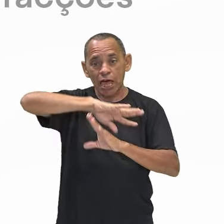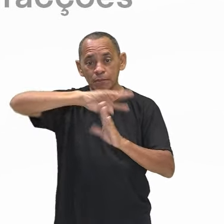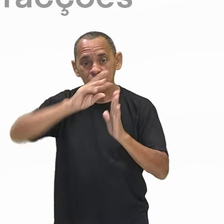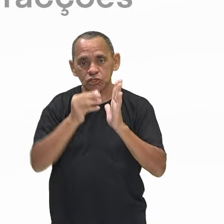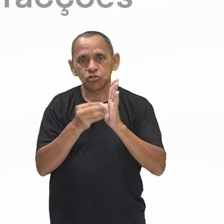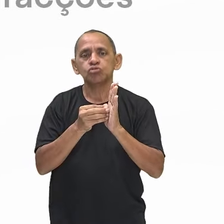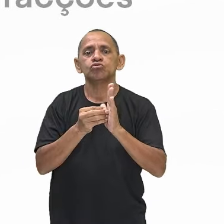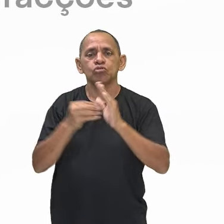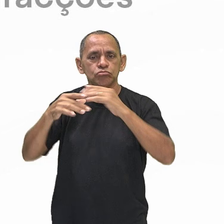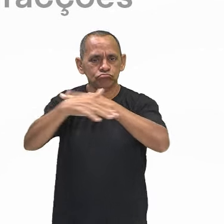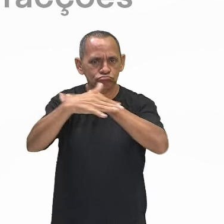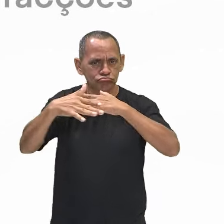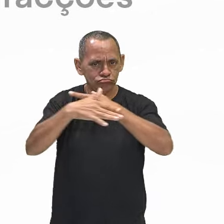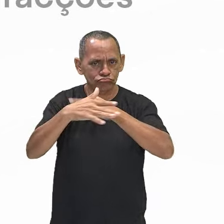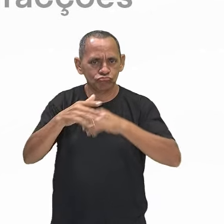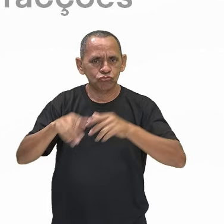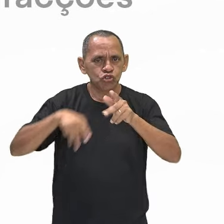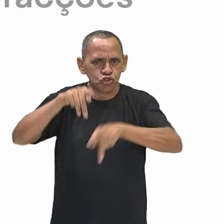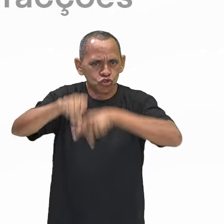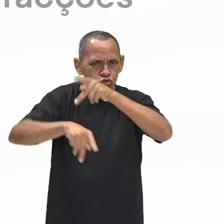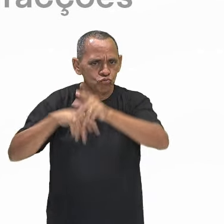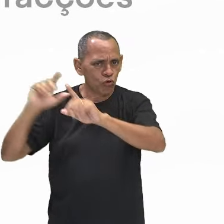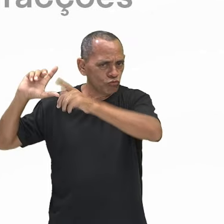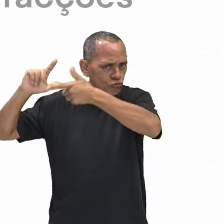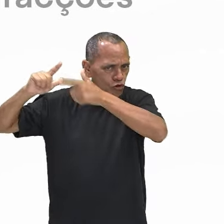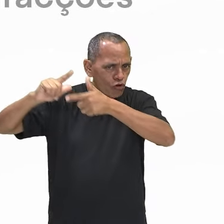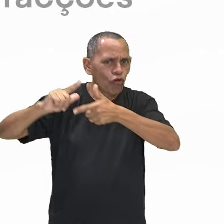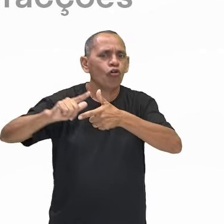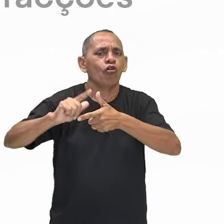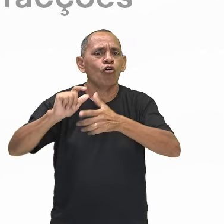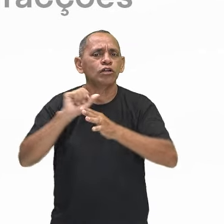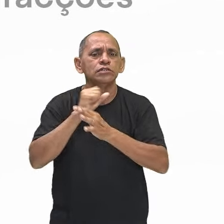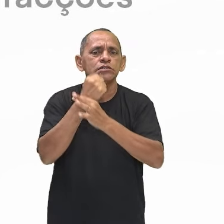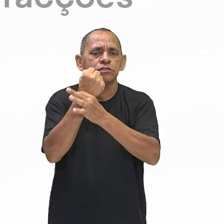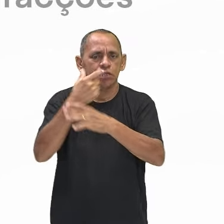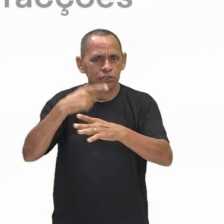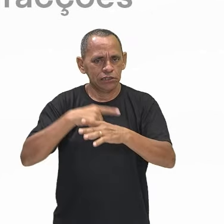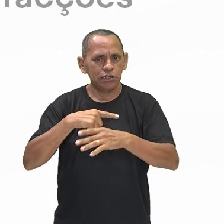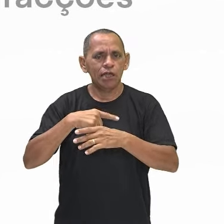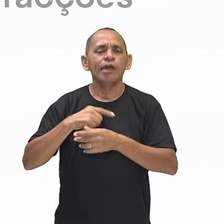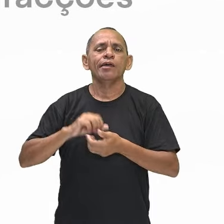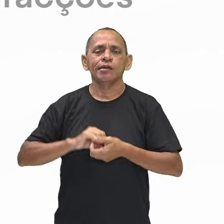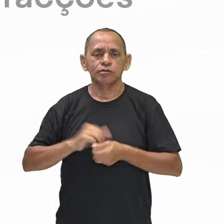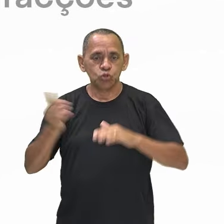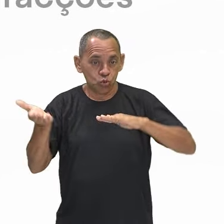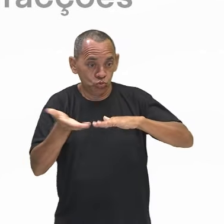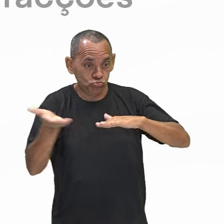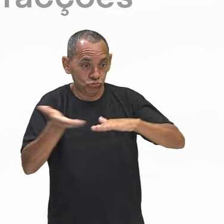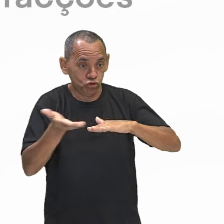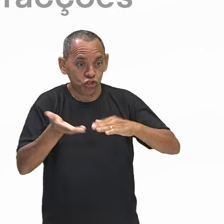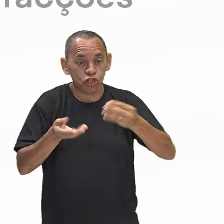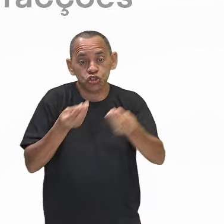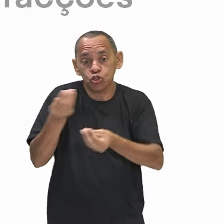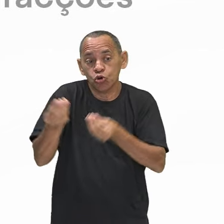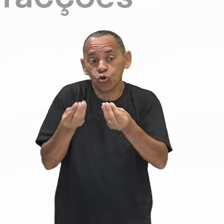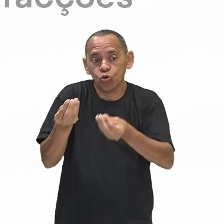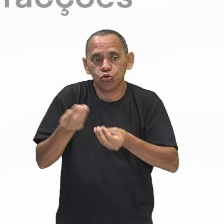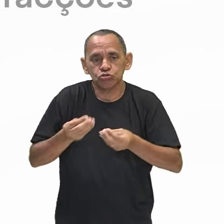dos povos tradicionais resiste à contemporaneidade que insiste em negar a floresta.